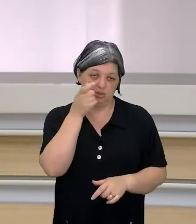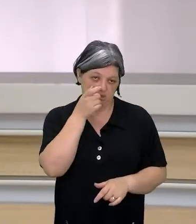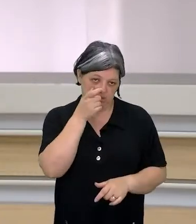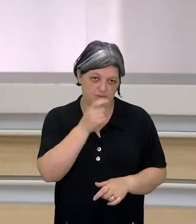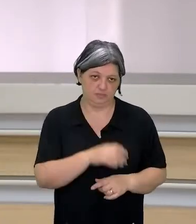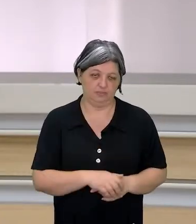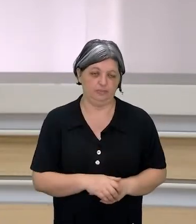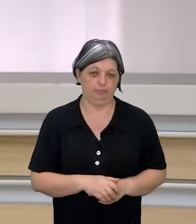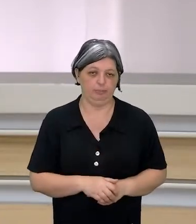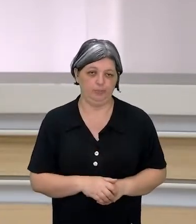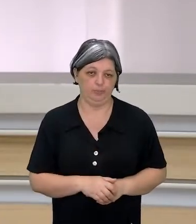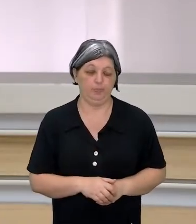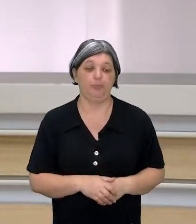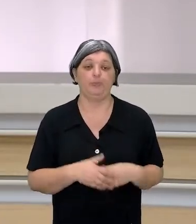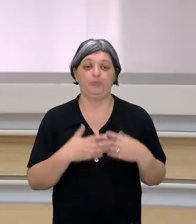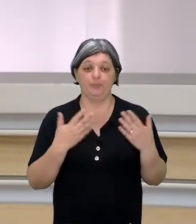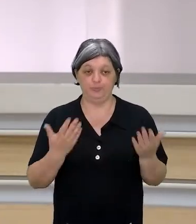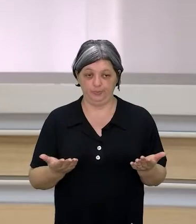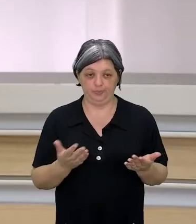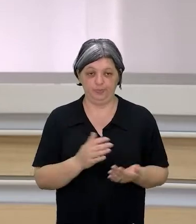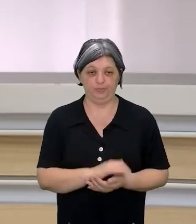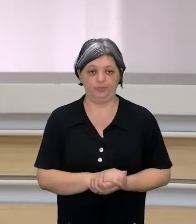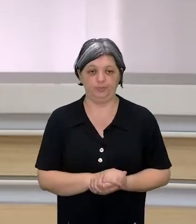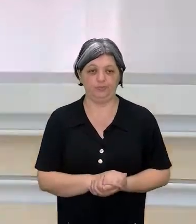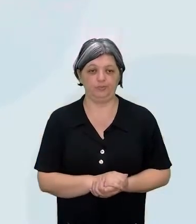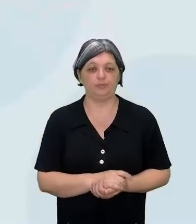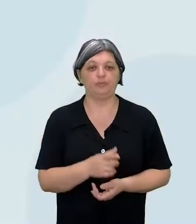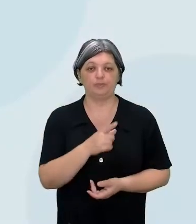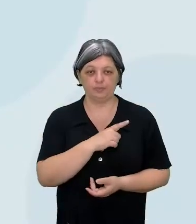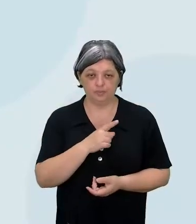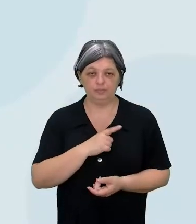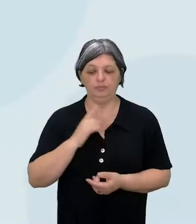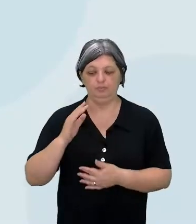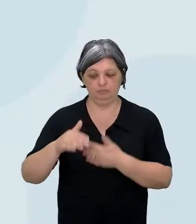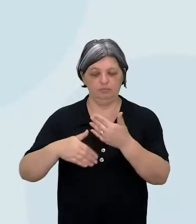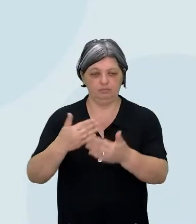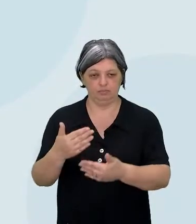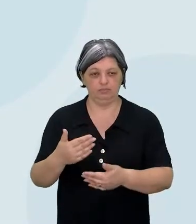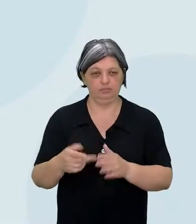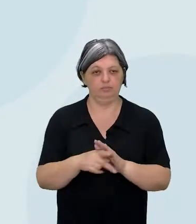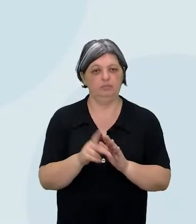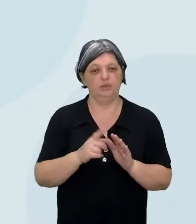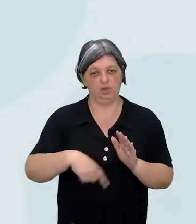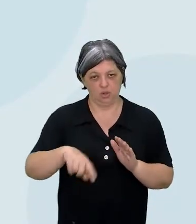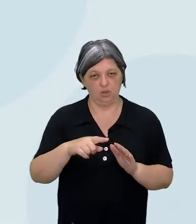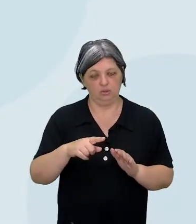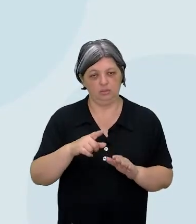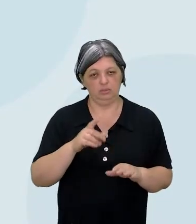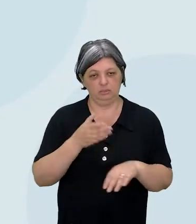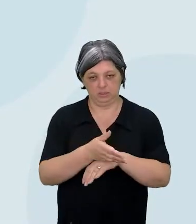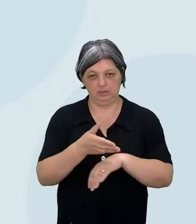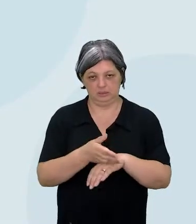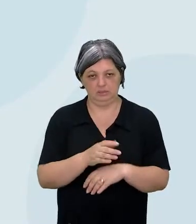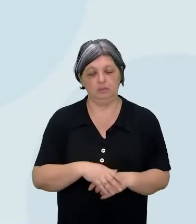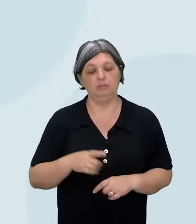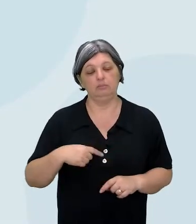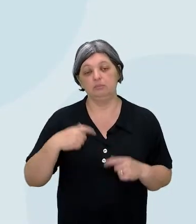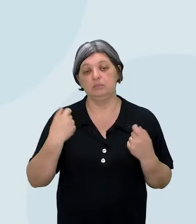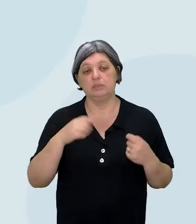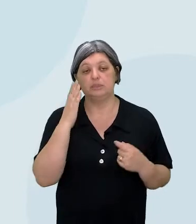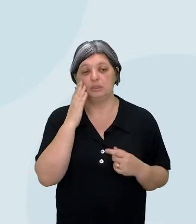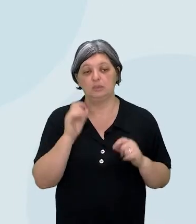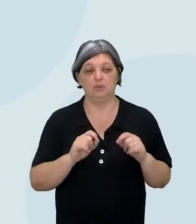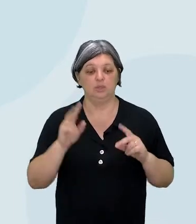tá? E aí, a gente tem esse processo onde nós estamos no meio disso. Então, a gente tem que ter em mente que